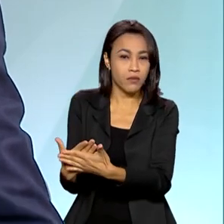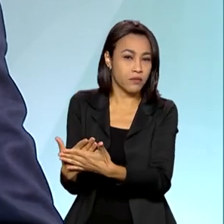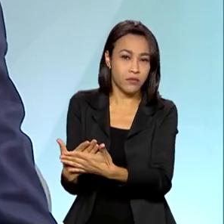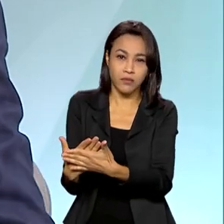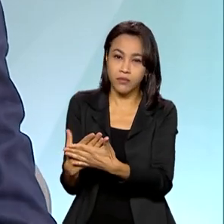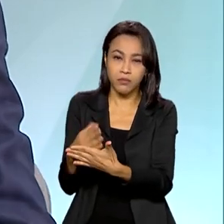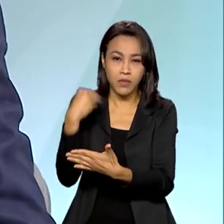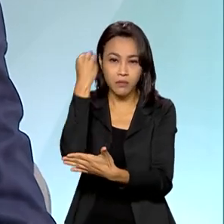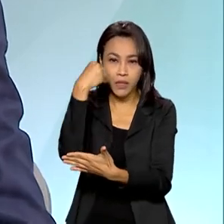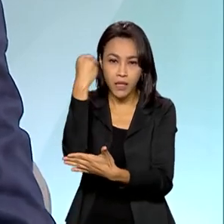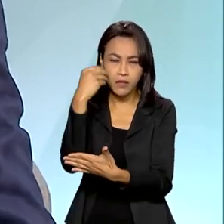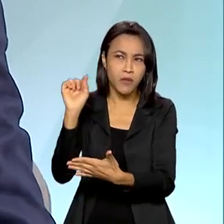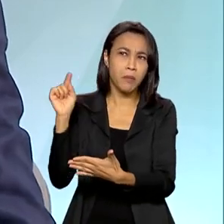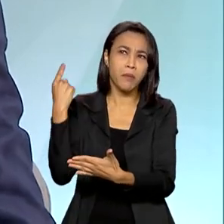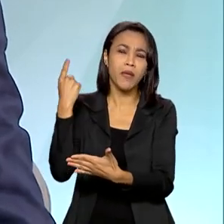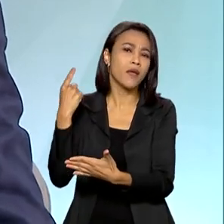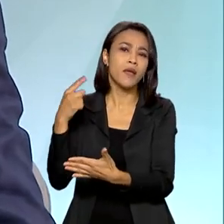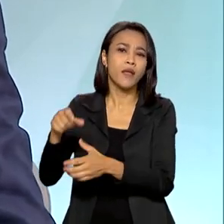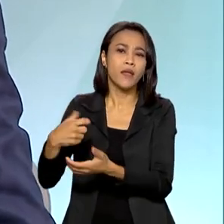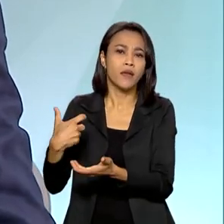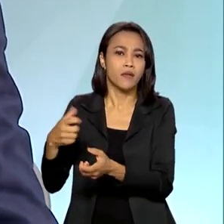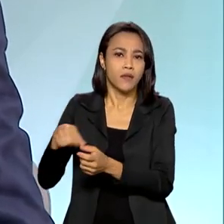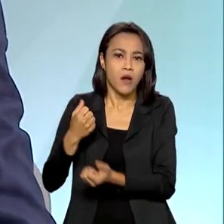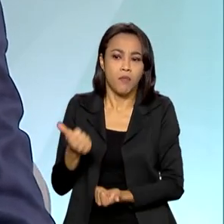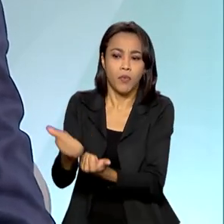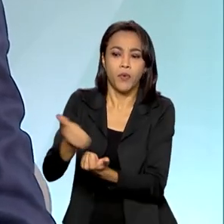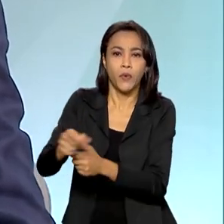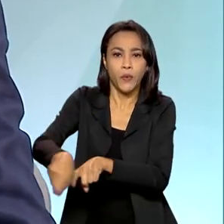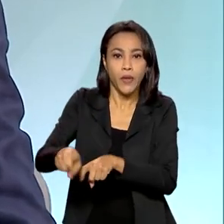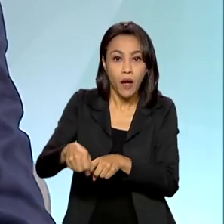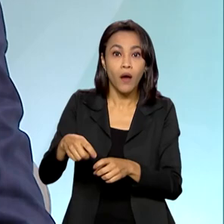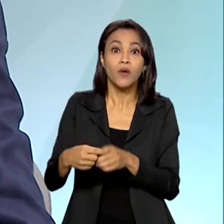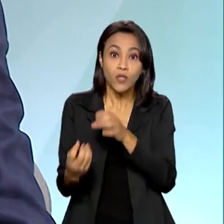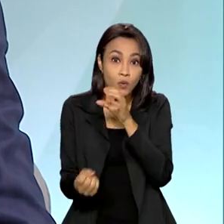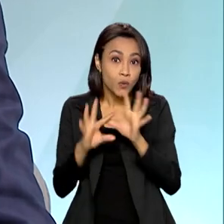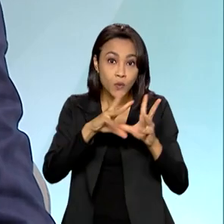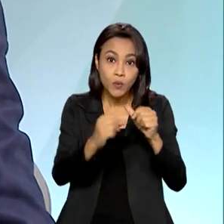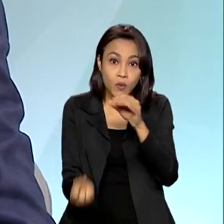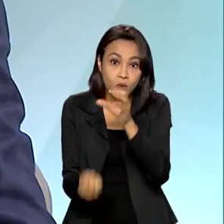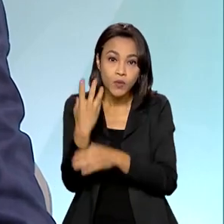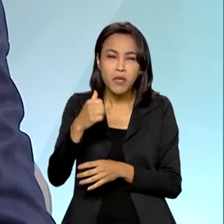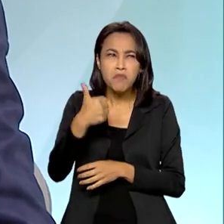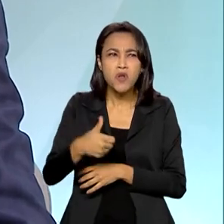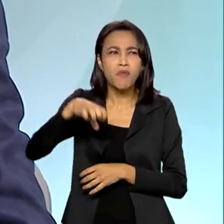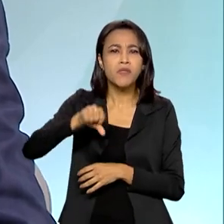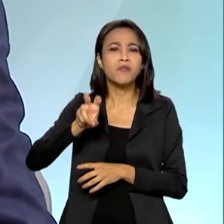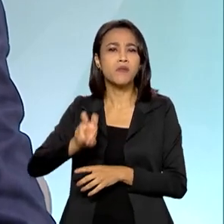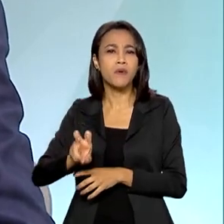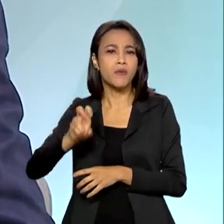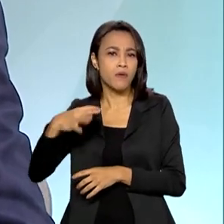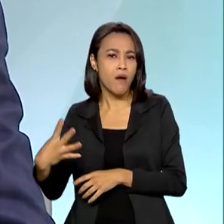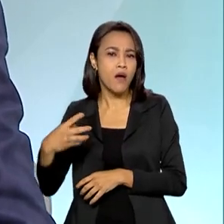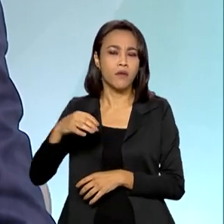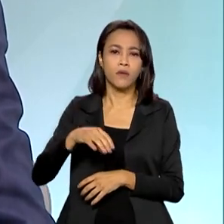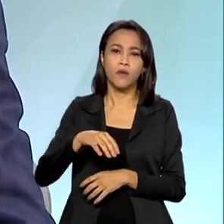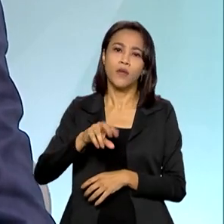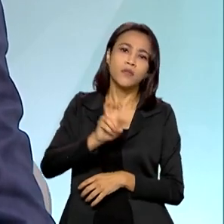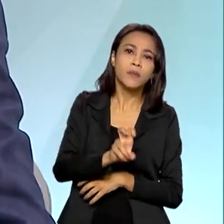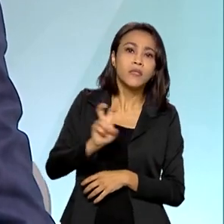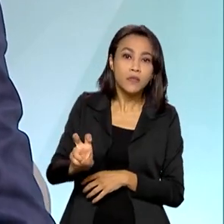criamos a primeira carteira rural. O manual de crédito rural nasceu dentro do Banco do Brasil em 1954, 1955.